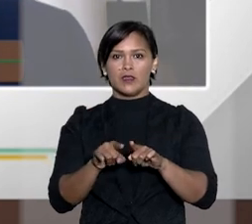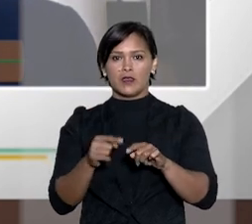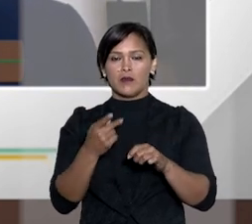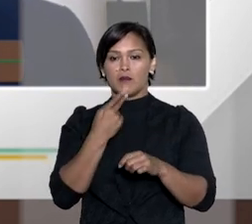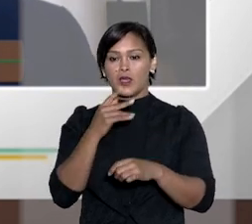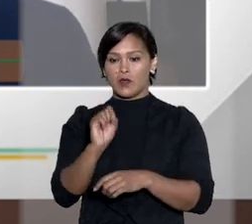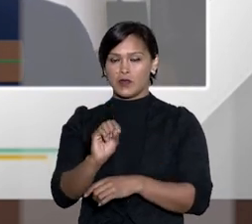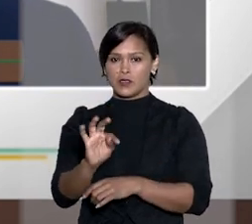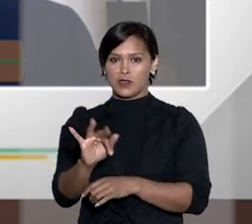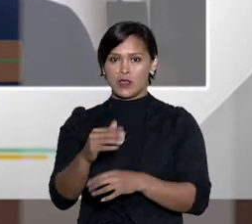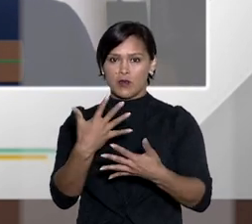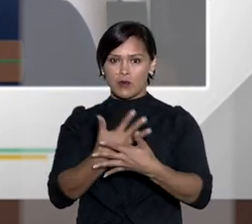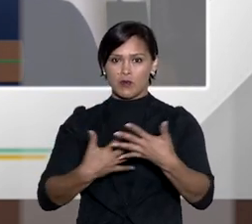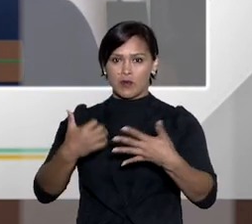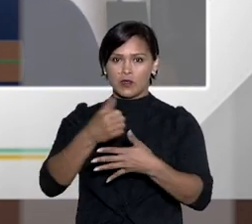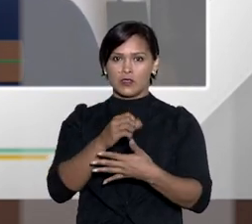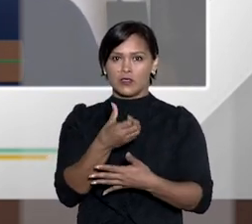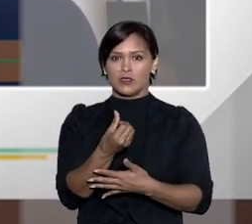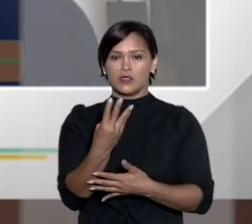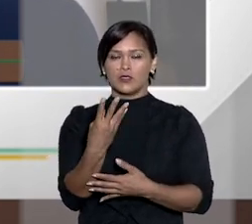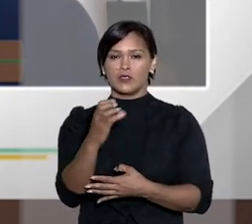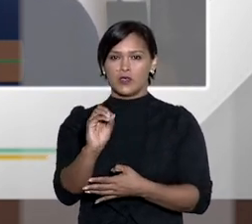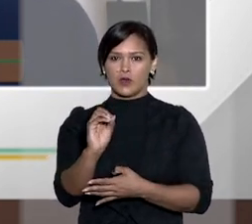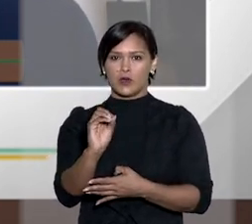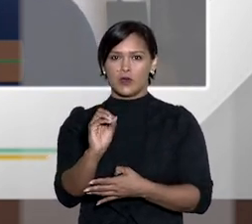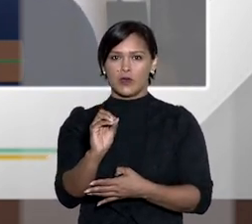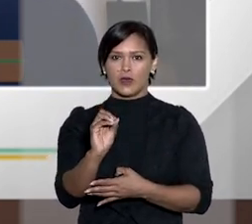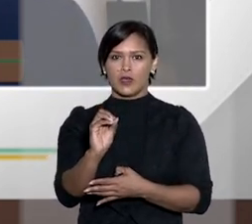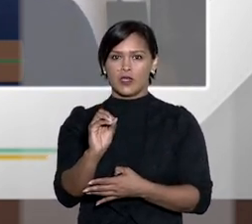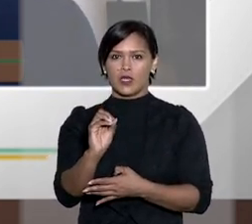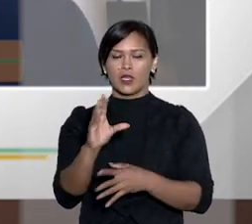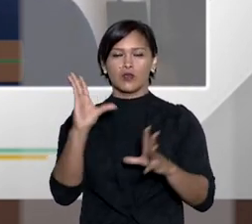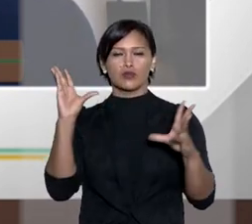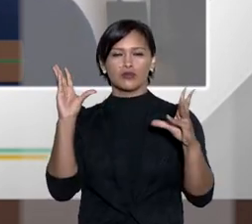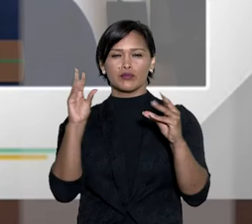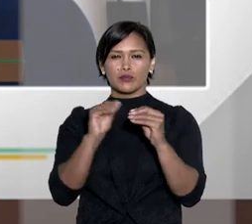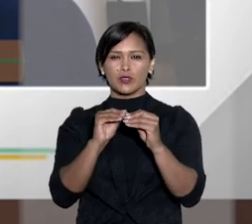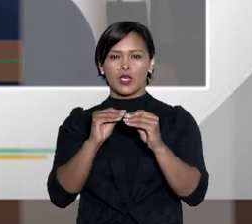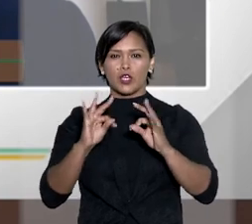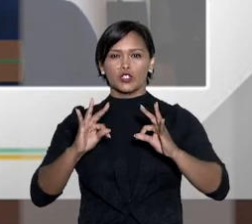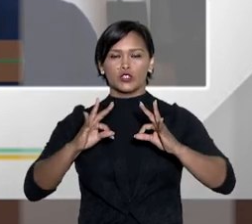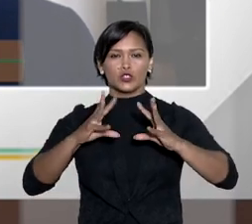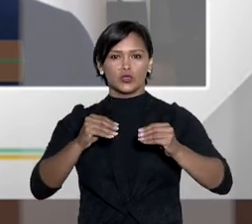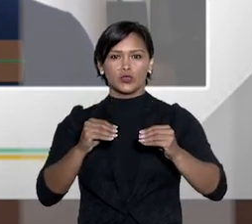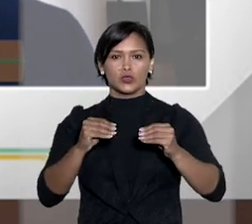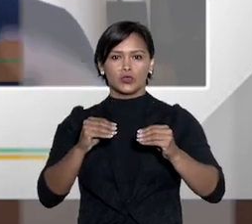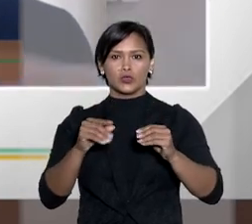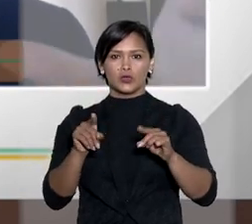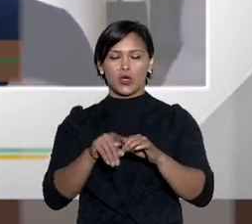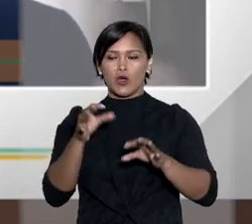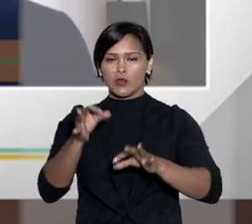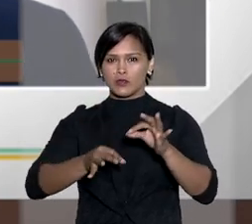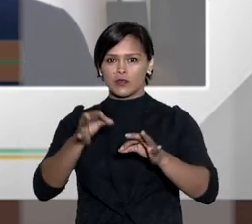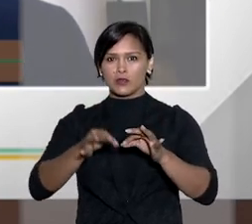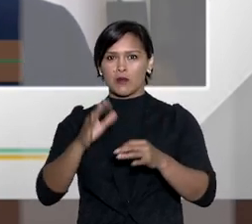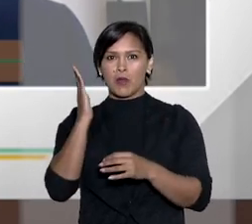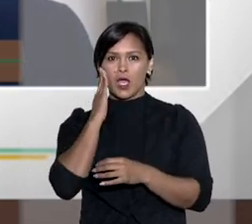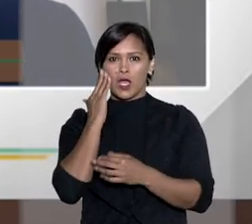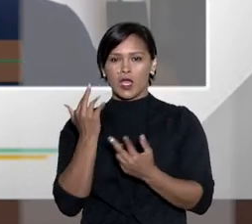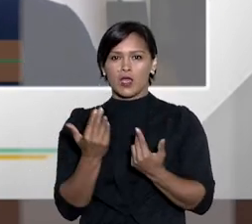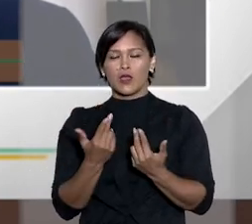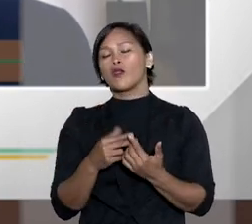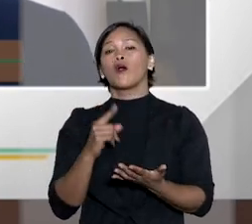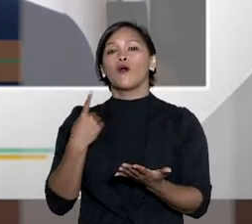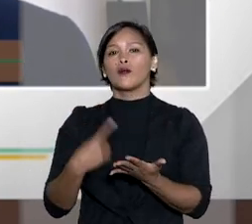sistema do juizado tem inclusive também o Supremo editou uma suma que é 640 que sintetiza todos